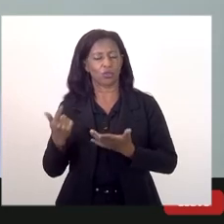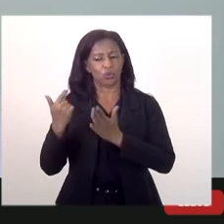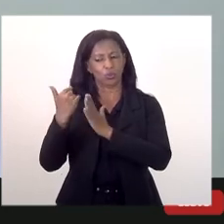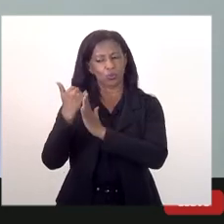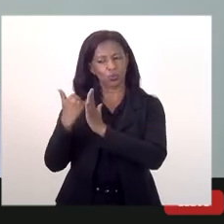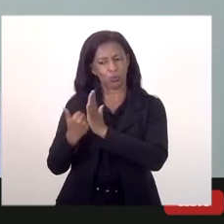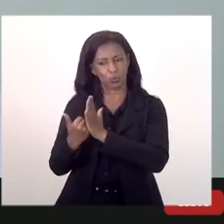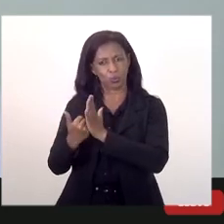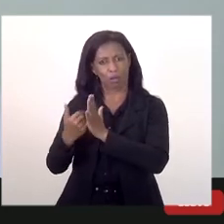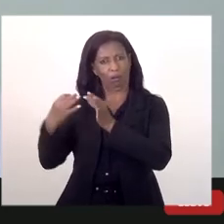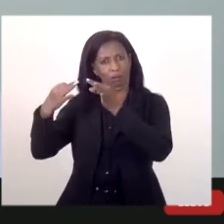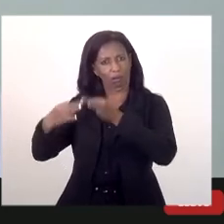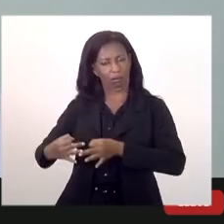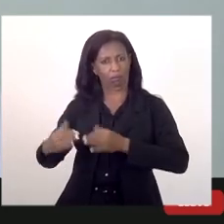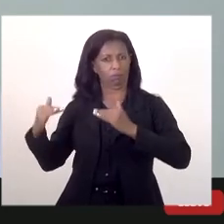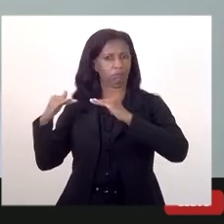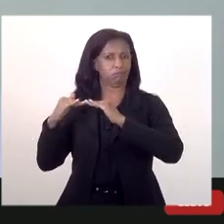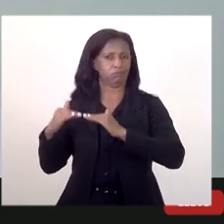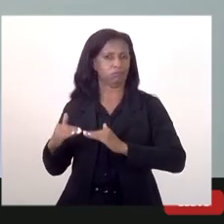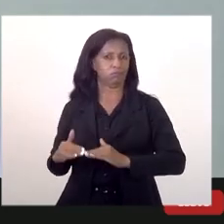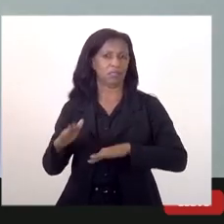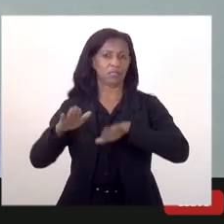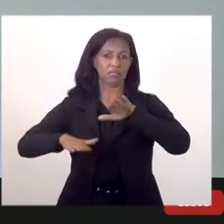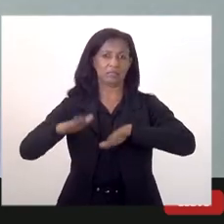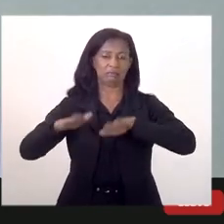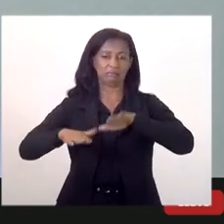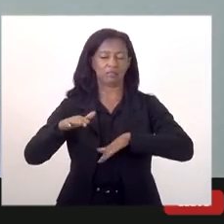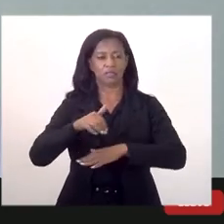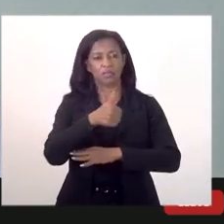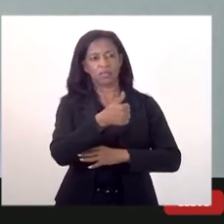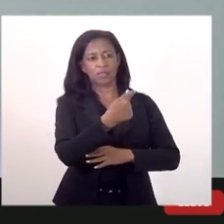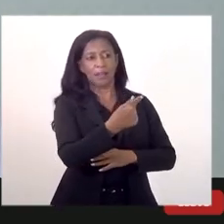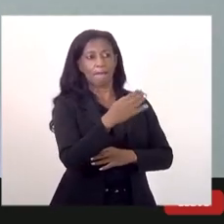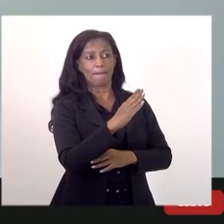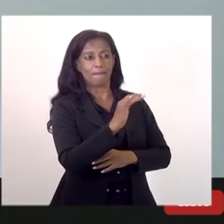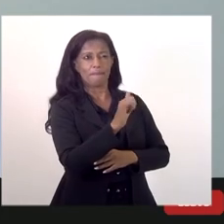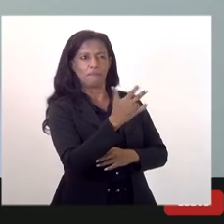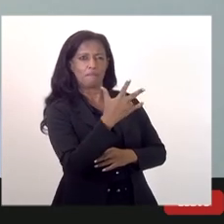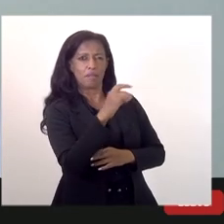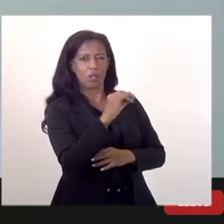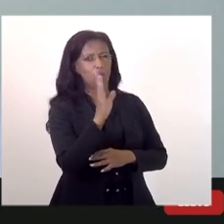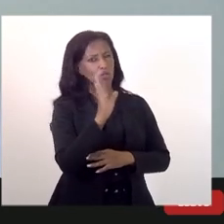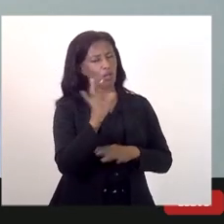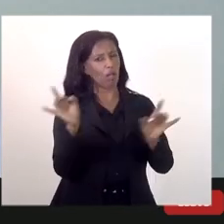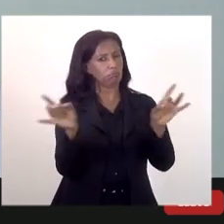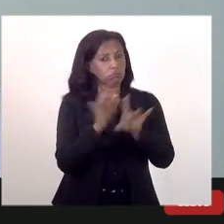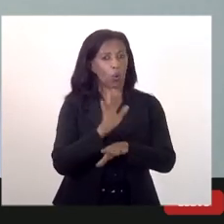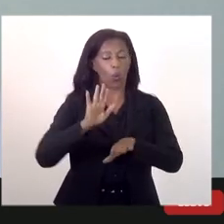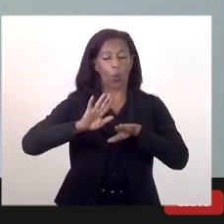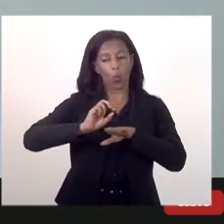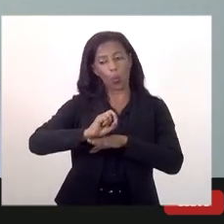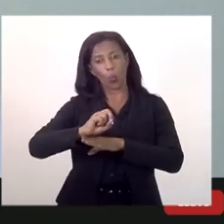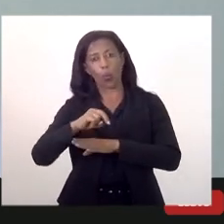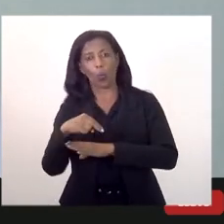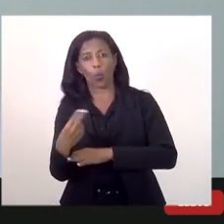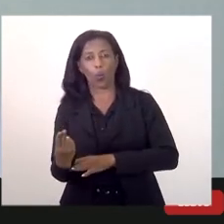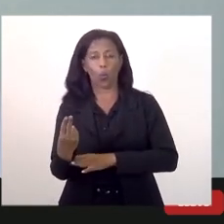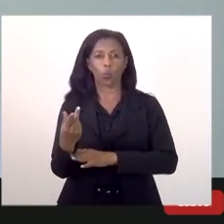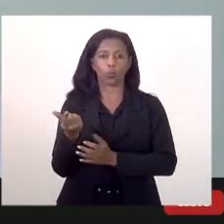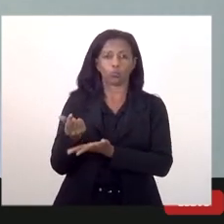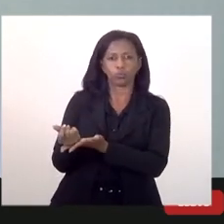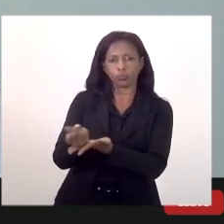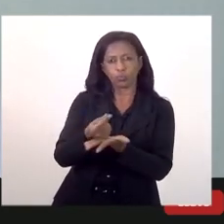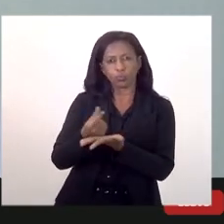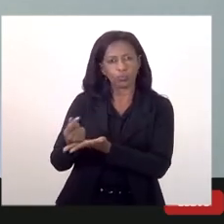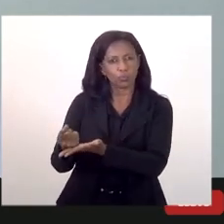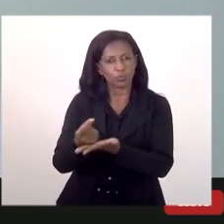considerável seja esses 17 bilhões previstos seja o dinheiro